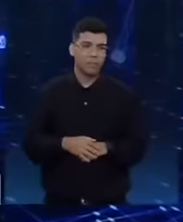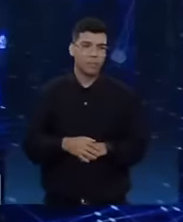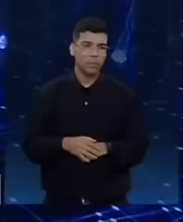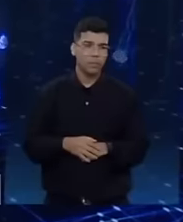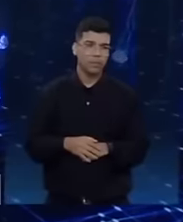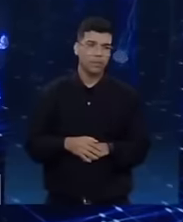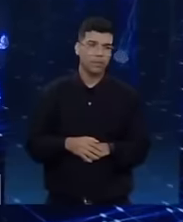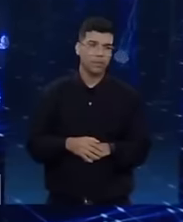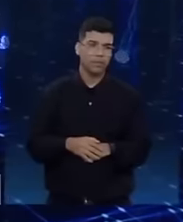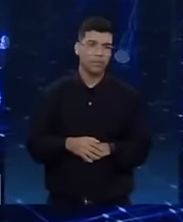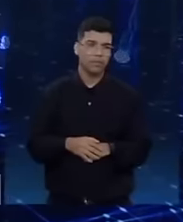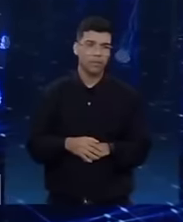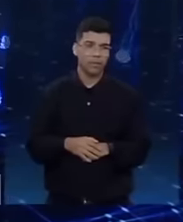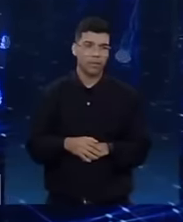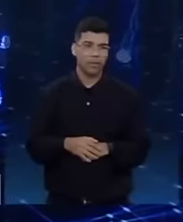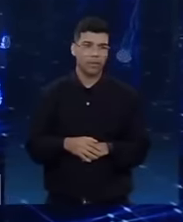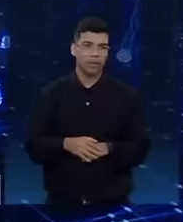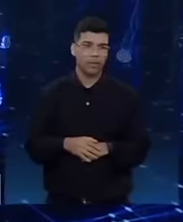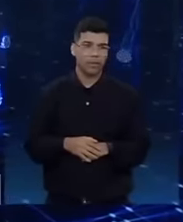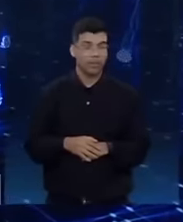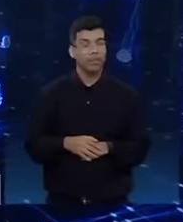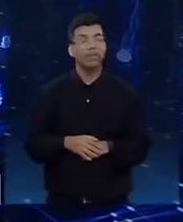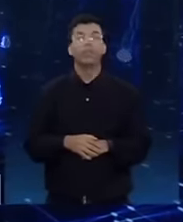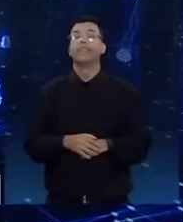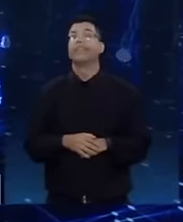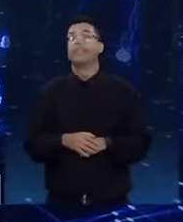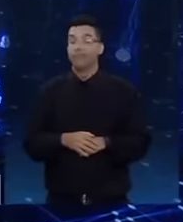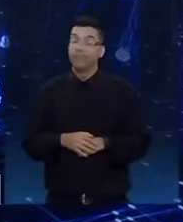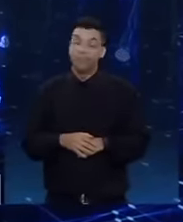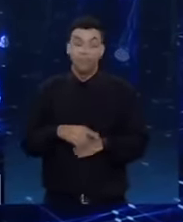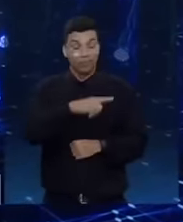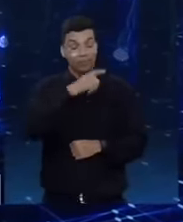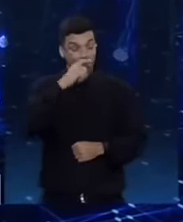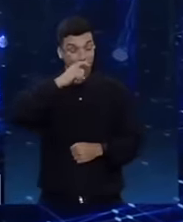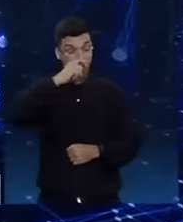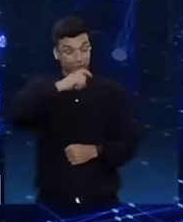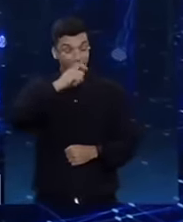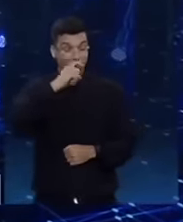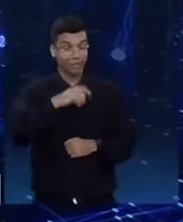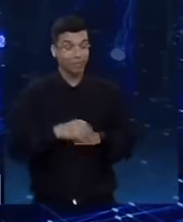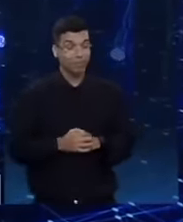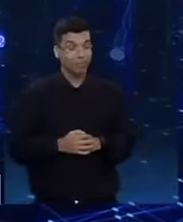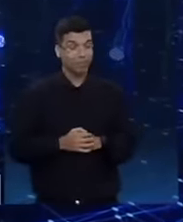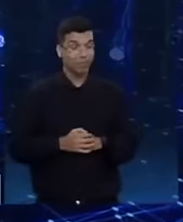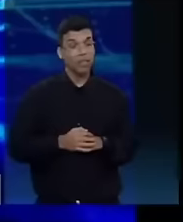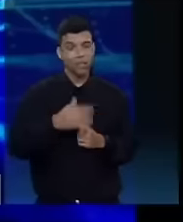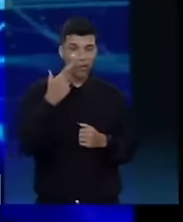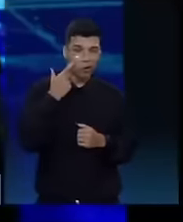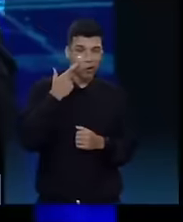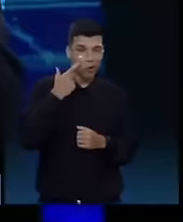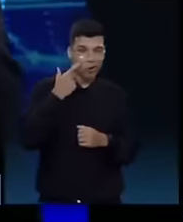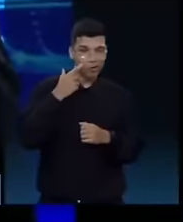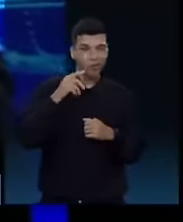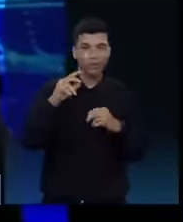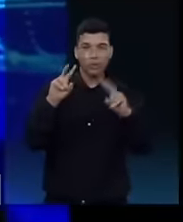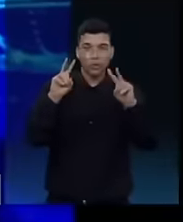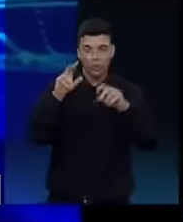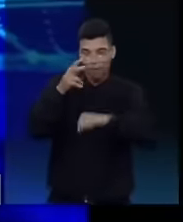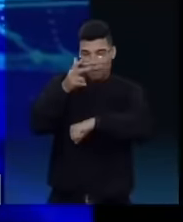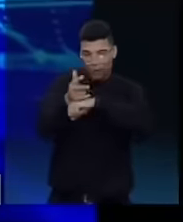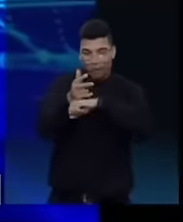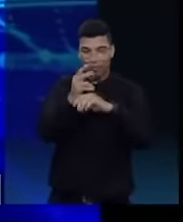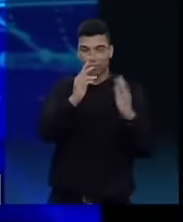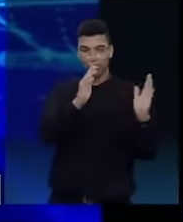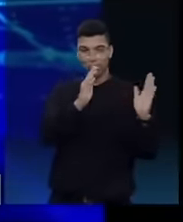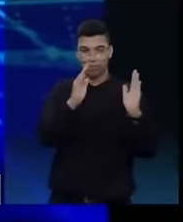O Rio é mais uma mentira tua. Basta ver o vídeo quando aconteceu a questão da